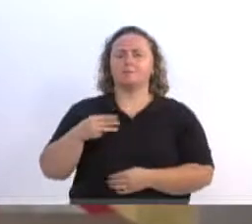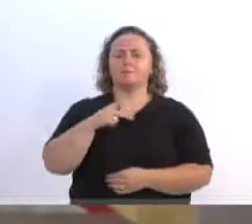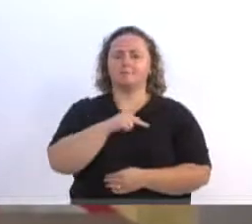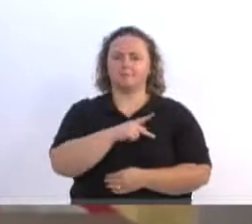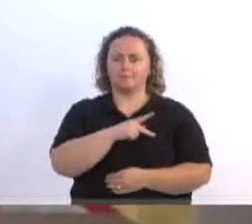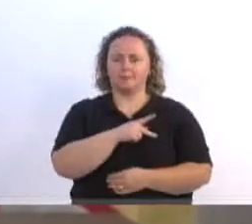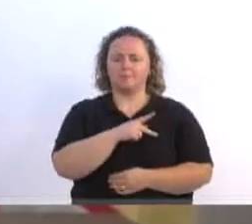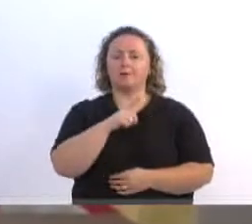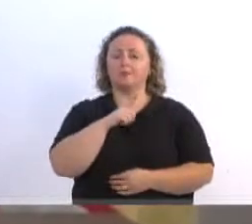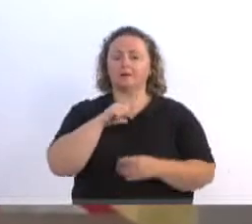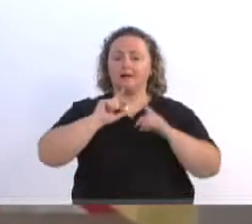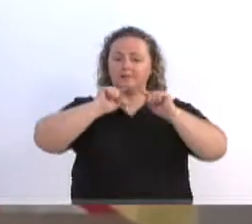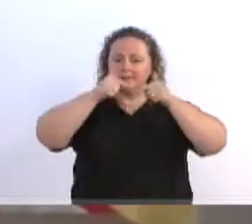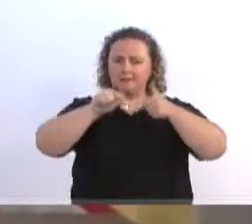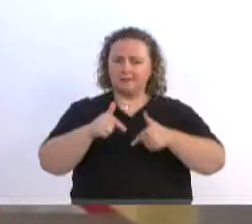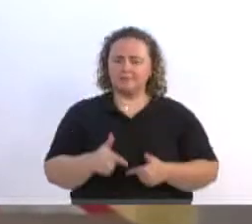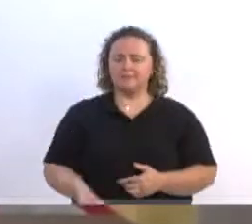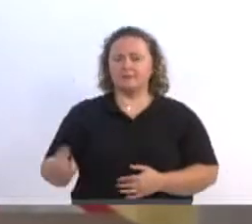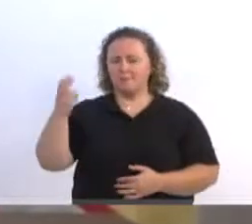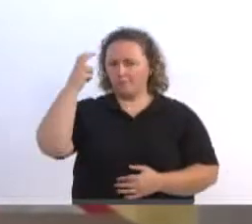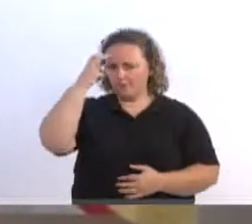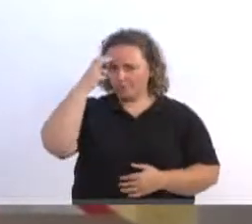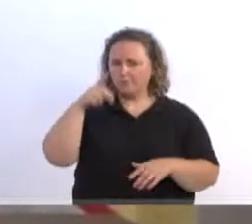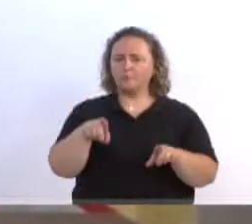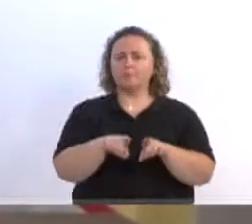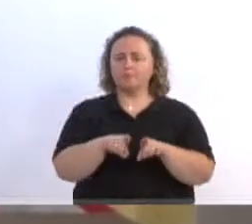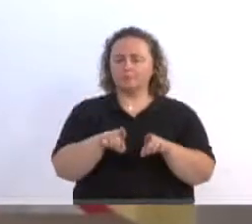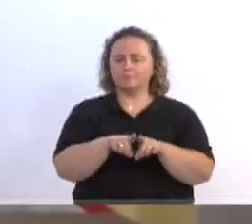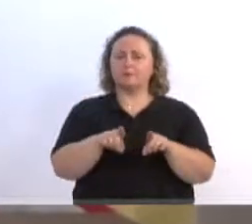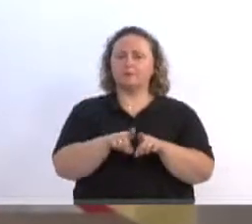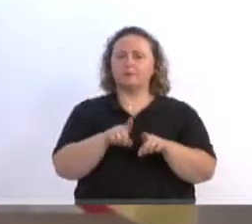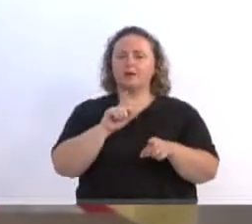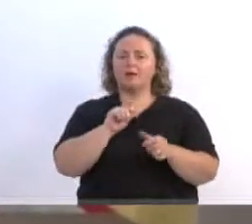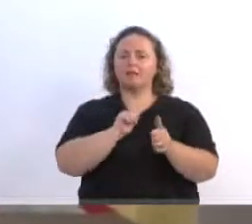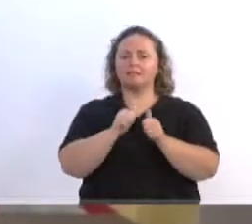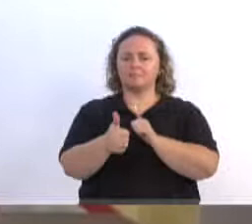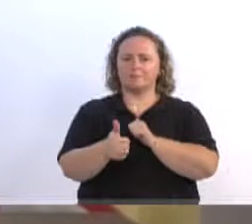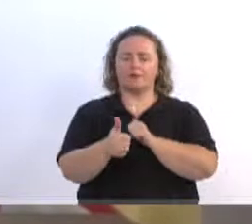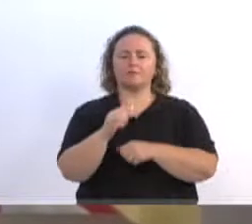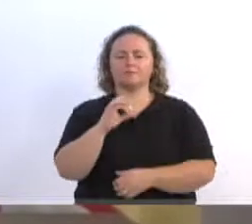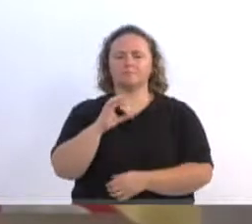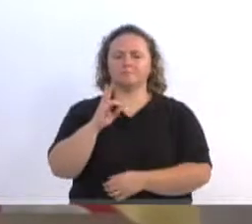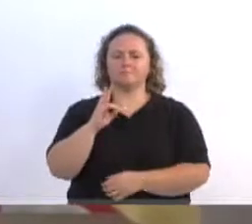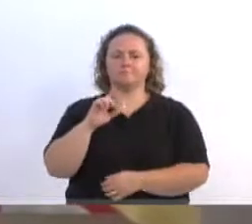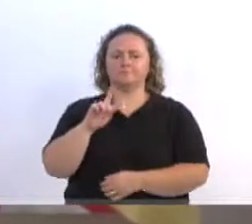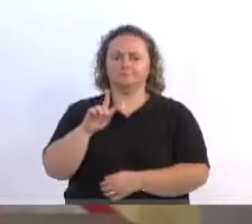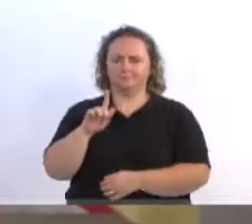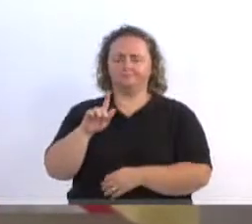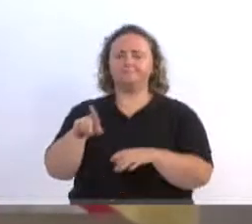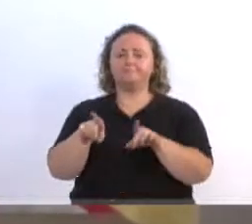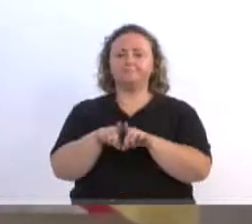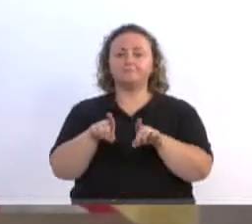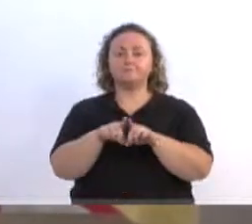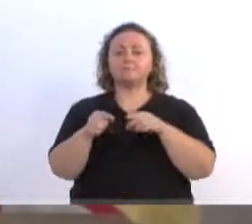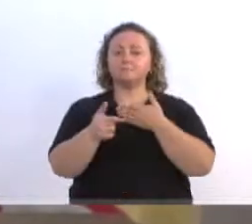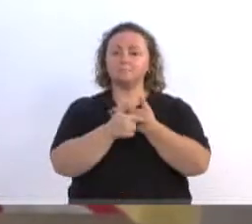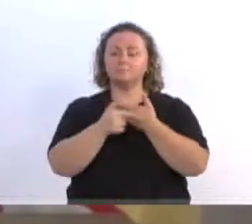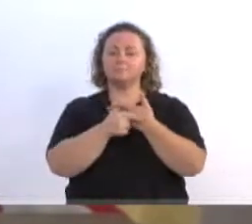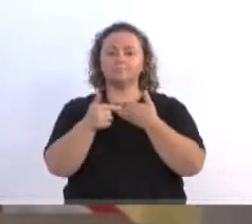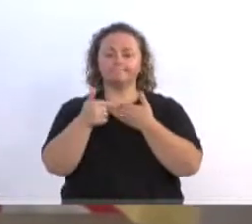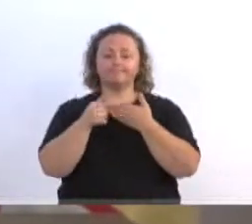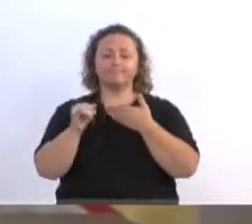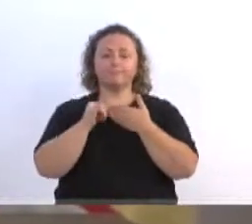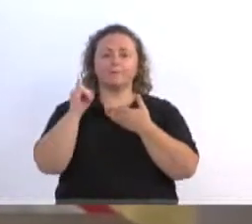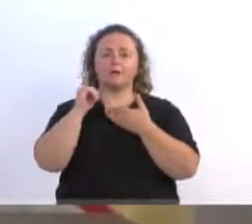tradição à cultura, também classifica legalmente como esporte o próprio CTG. E o CTG também faz um papel importante,